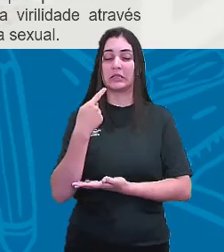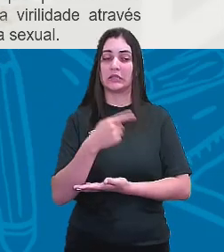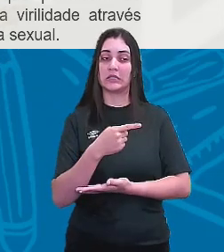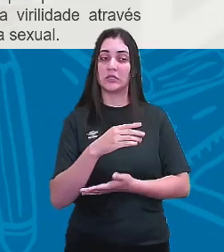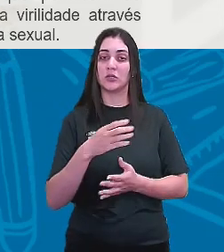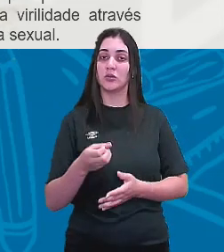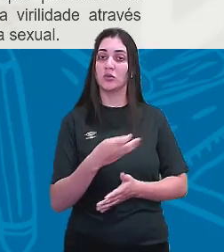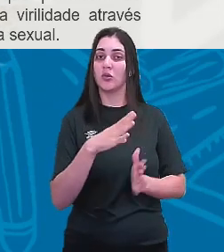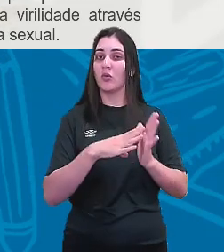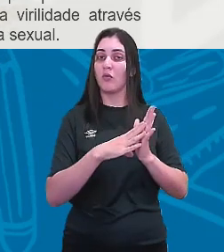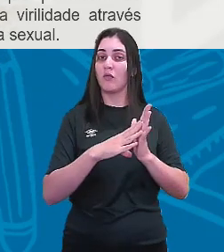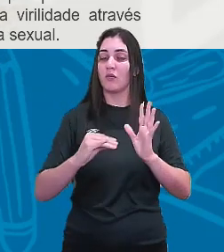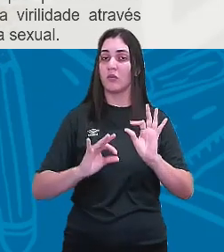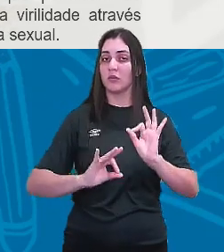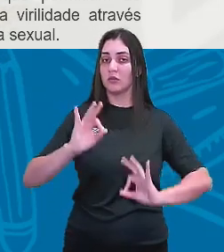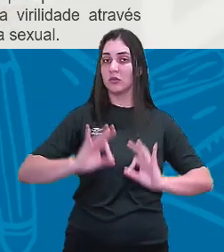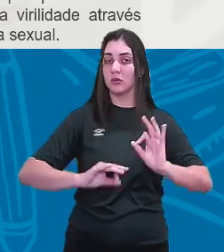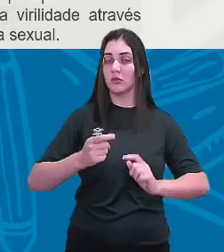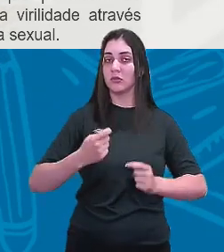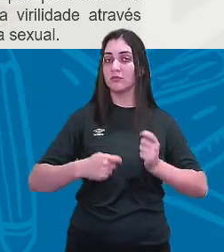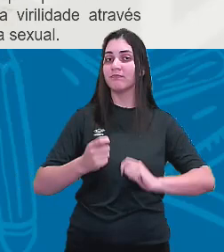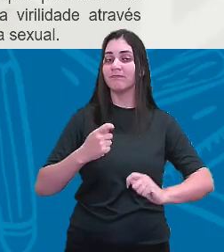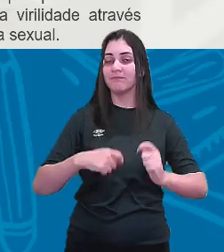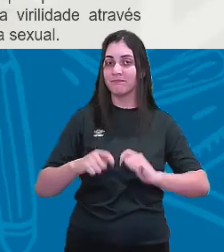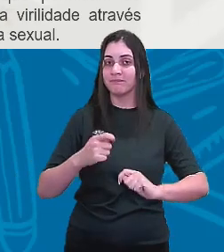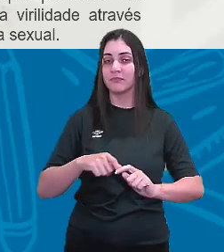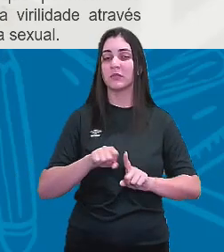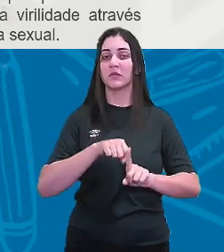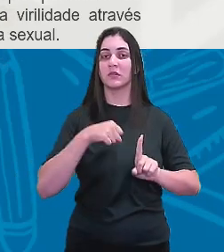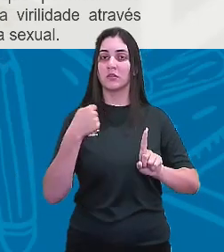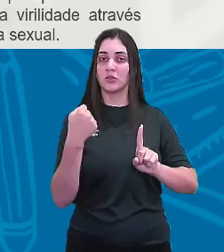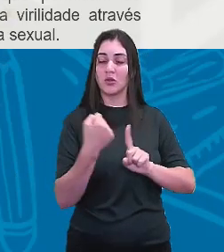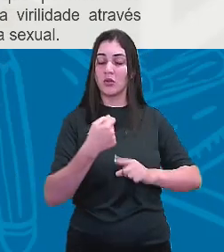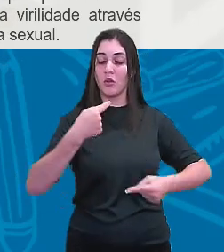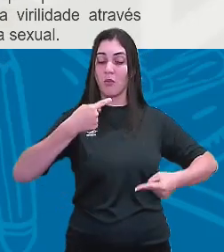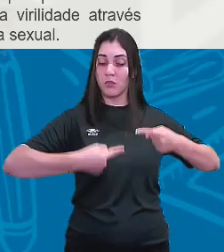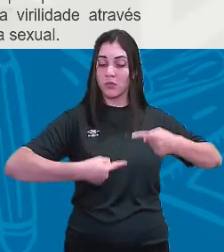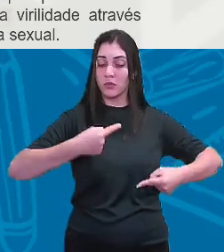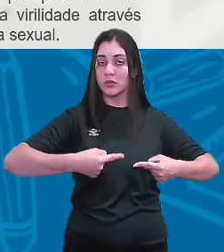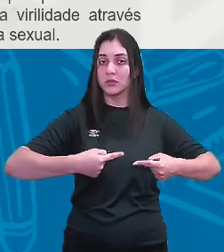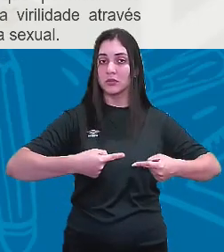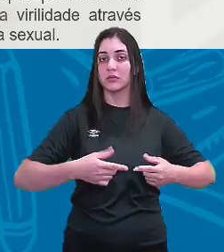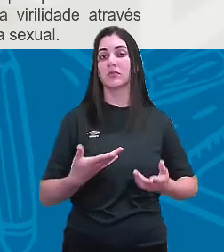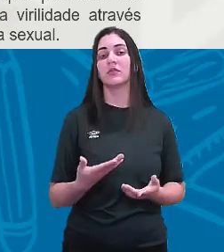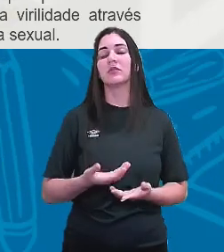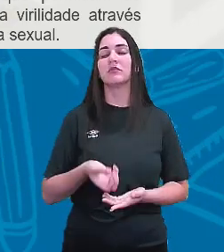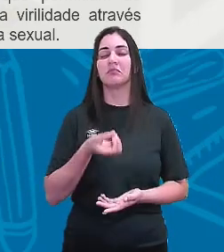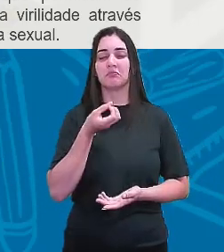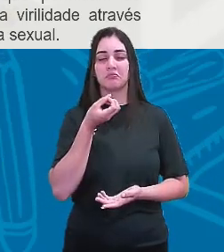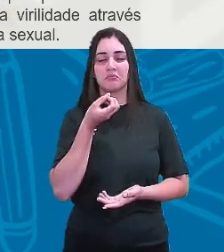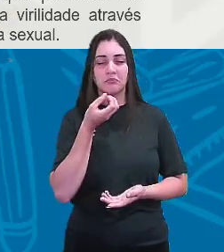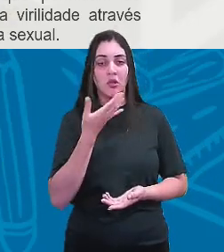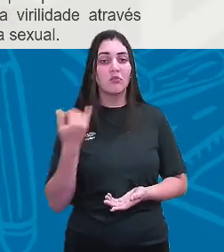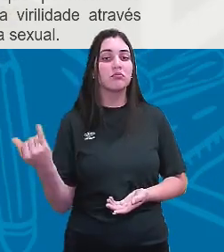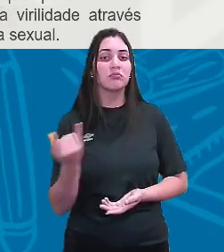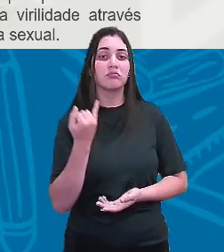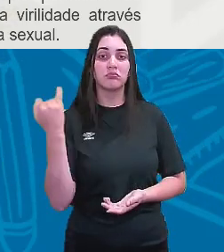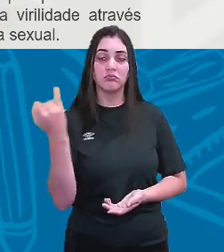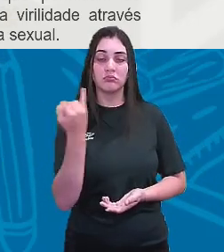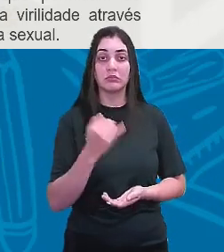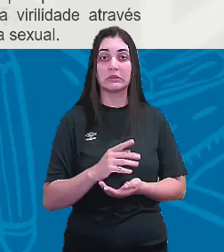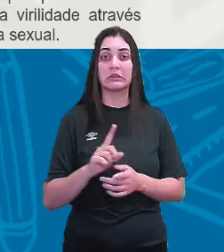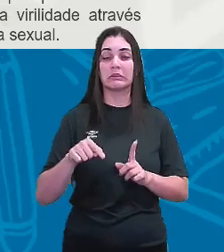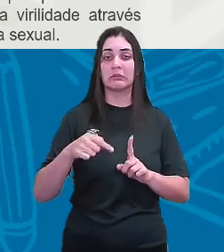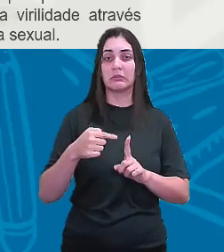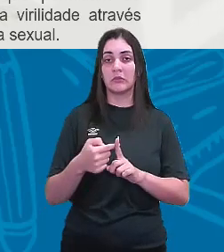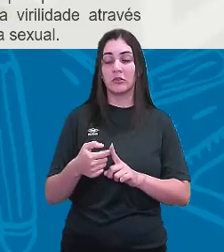de organização administrativa, social e política, ele foi essencial, mas que não